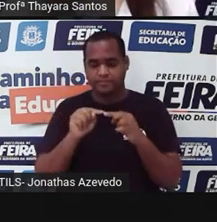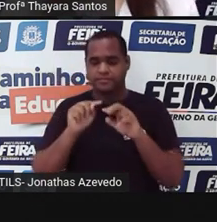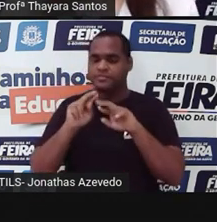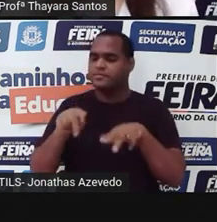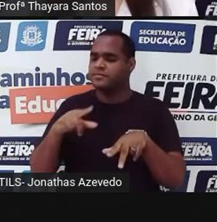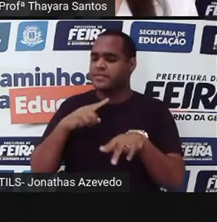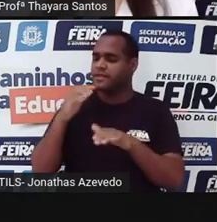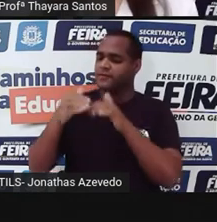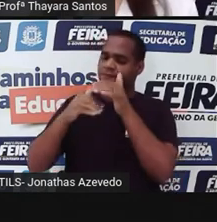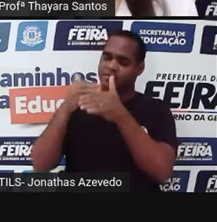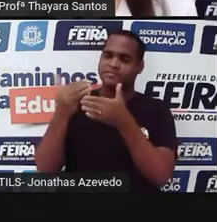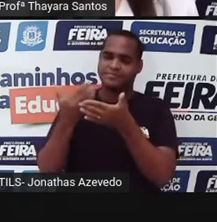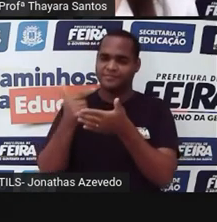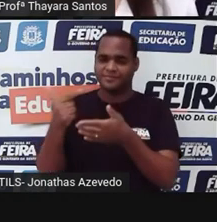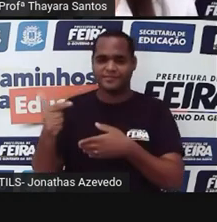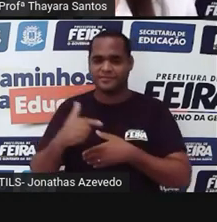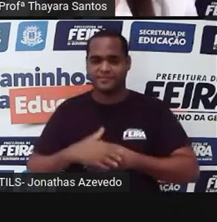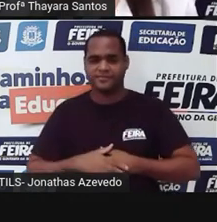avanços nesse campo.